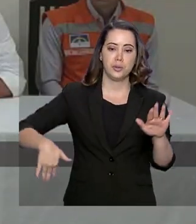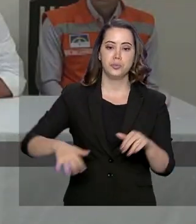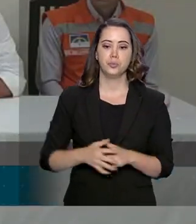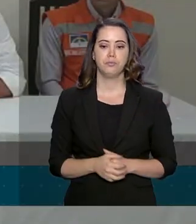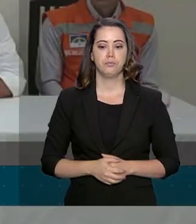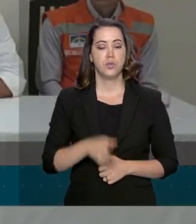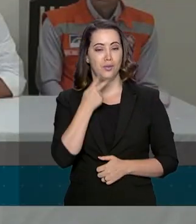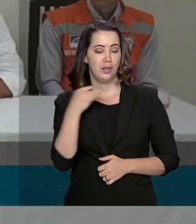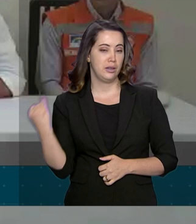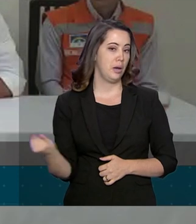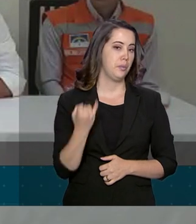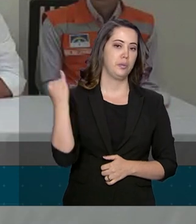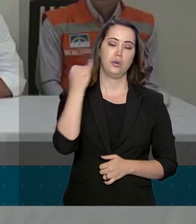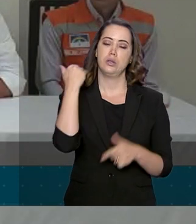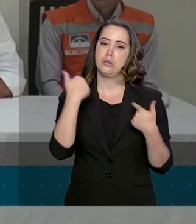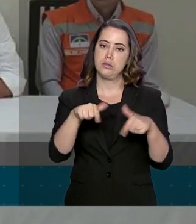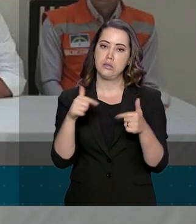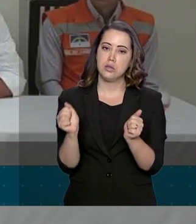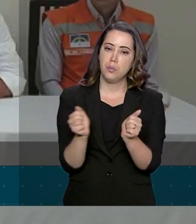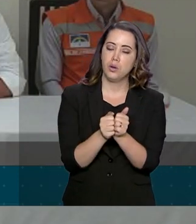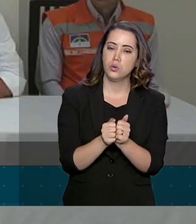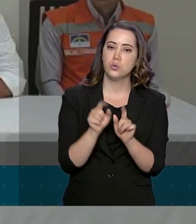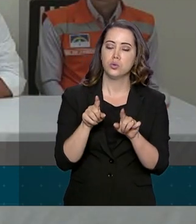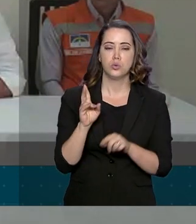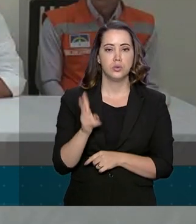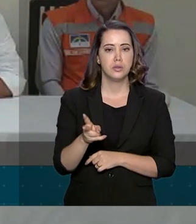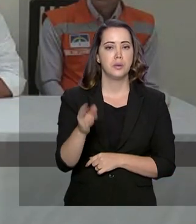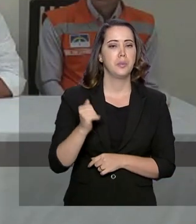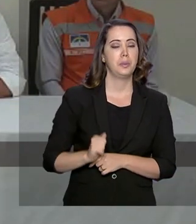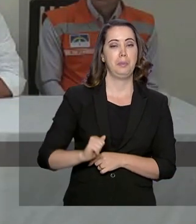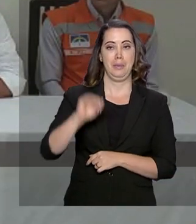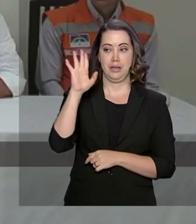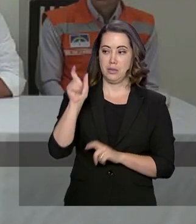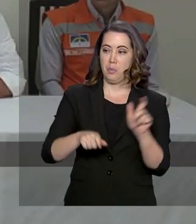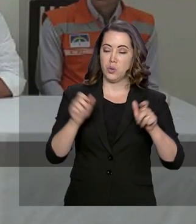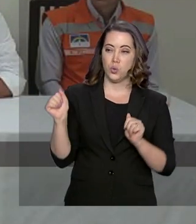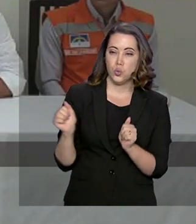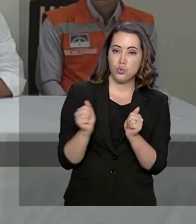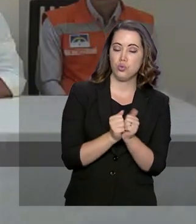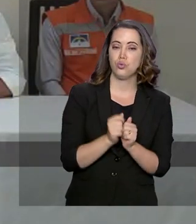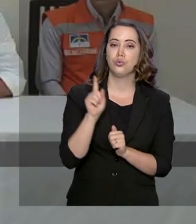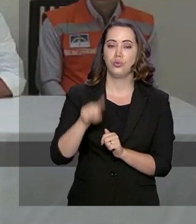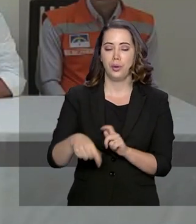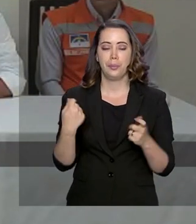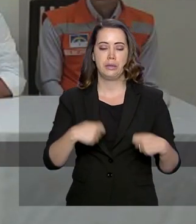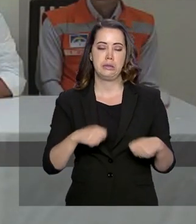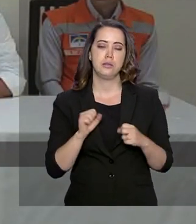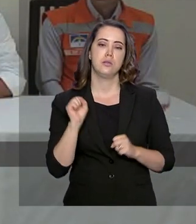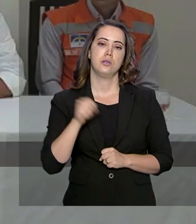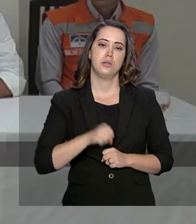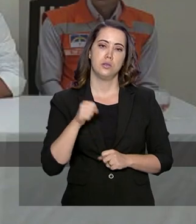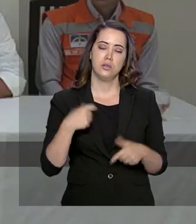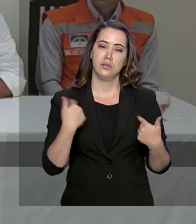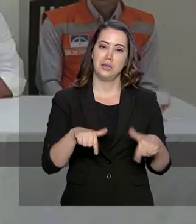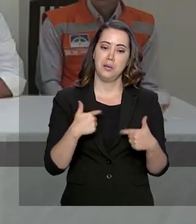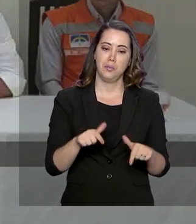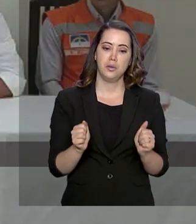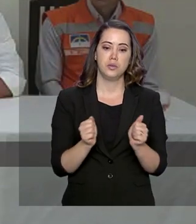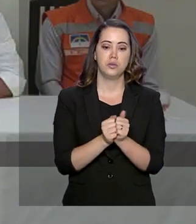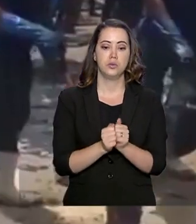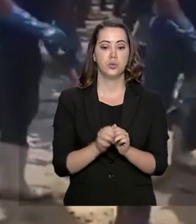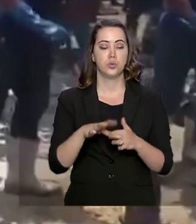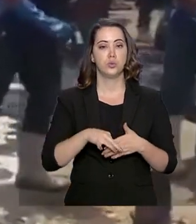a necessidade desse trabalho conjunto, cada vez mais reforçado, porque é necessário sim que se tenha alguma atuação